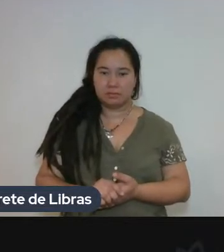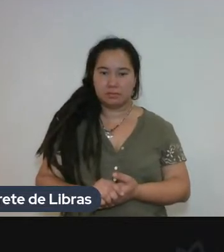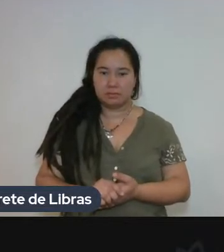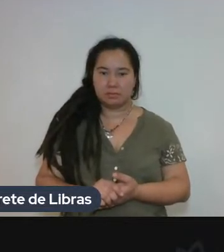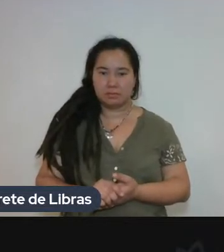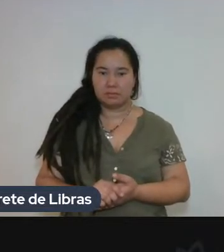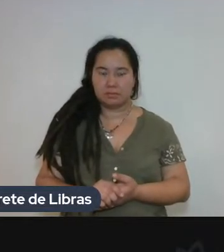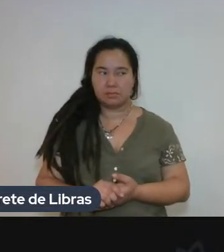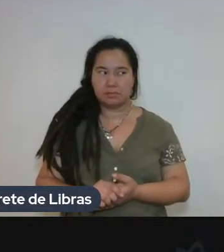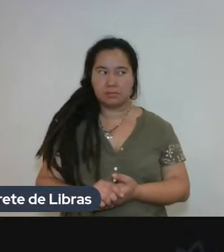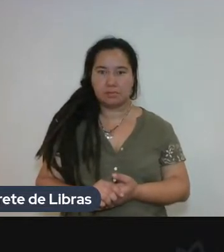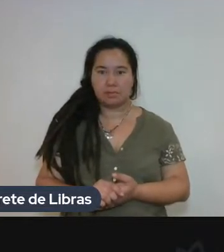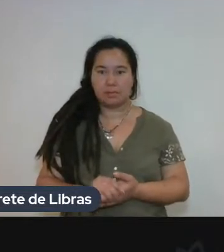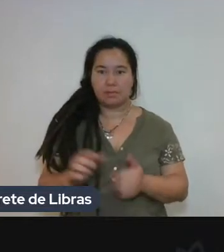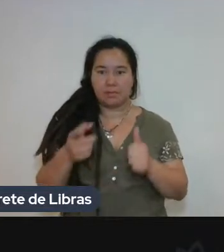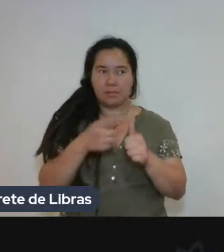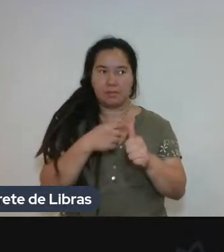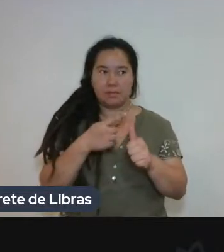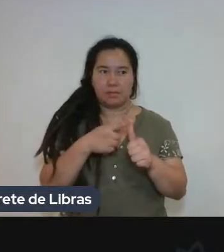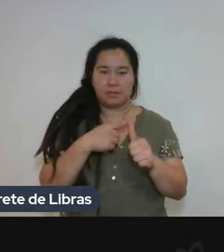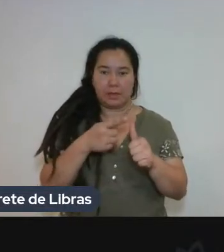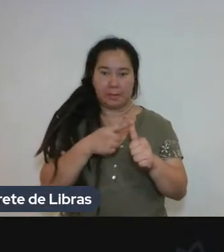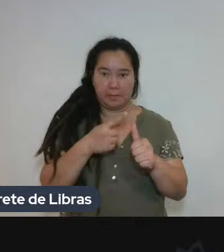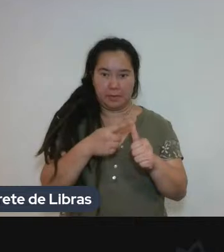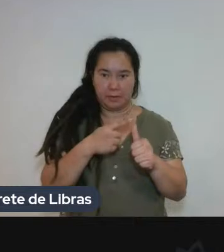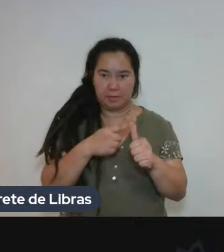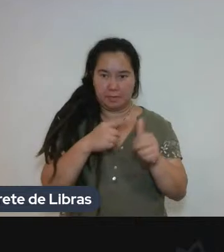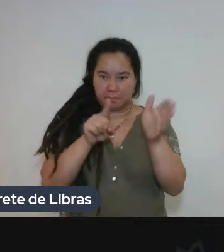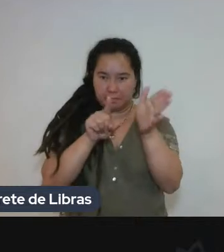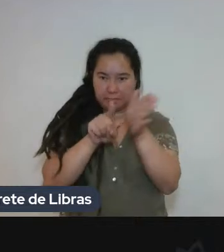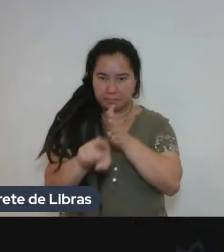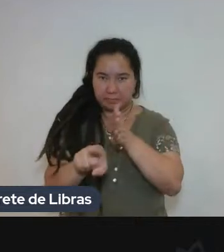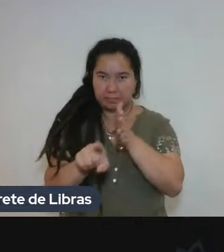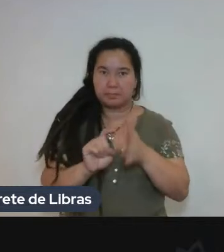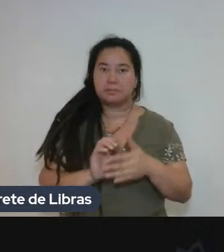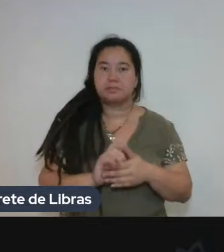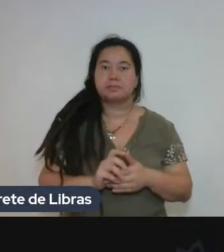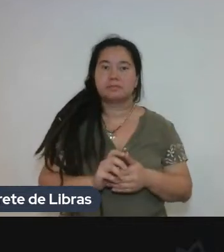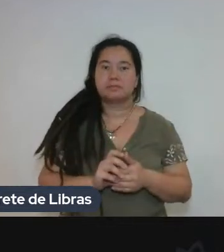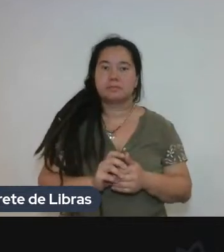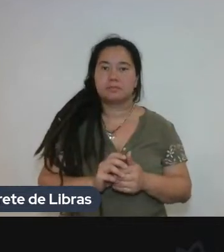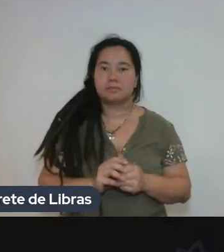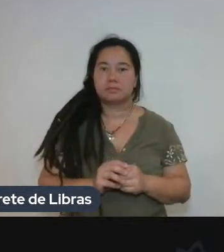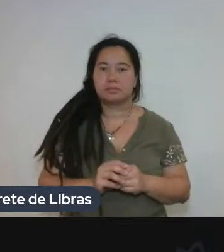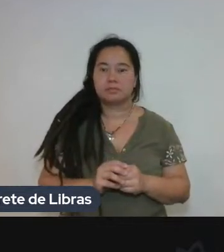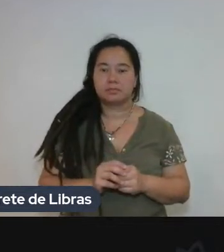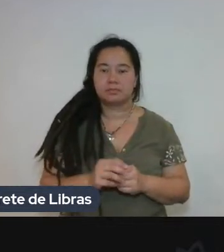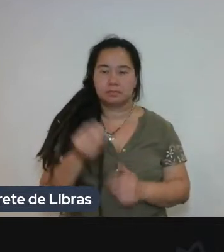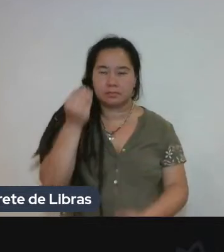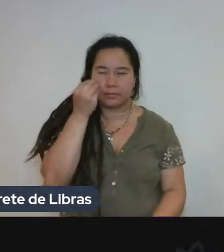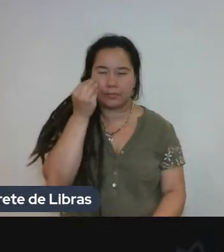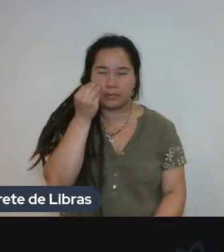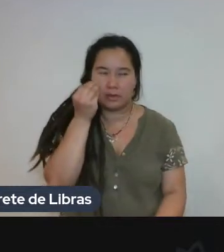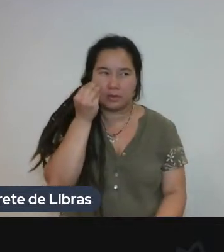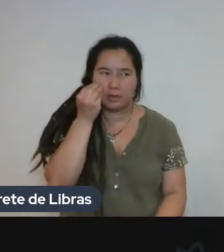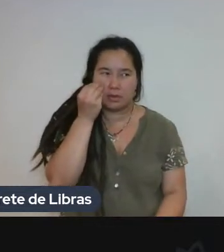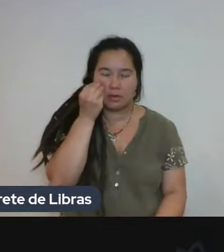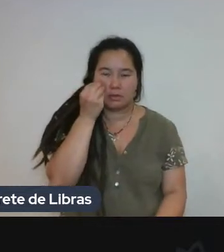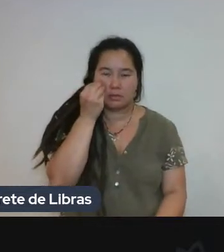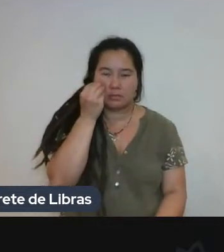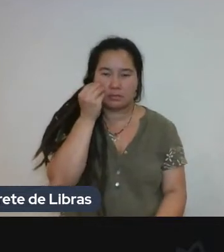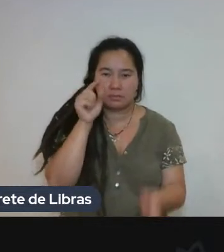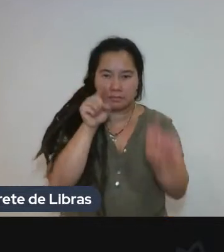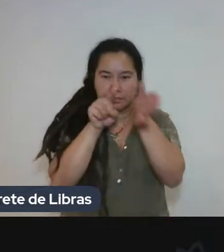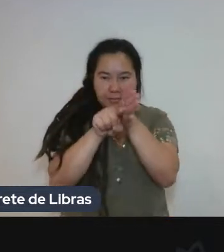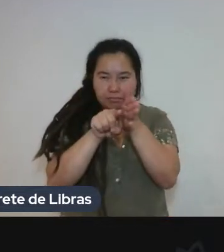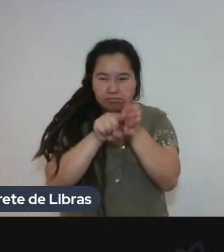A minha primeira pergunta, eu vou tentar fazer na ordem.